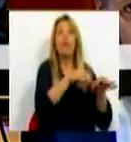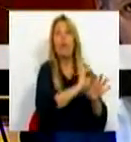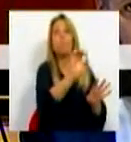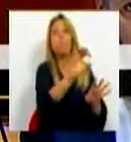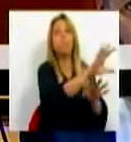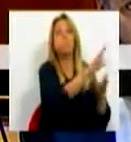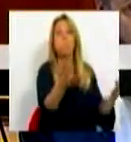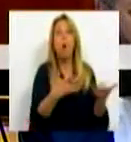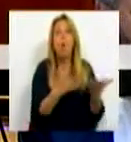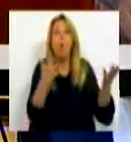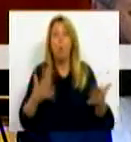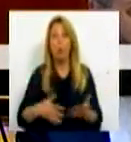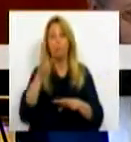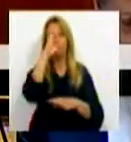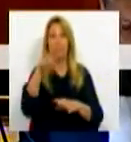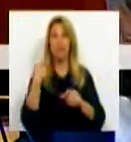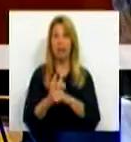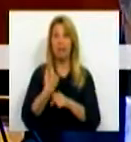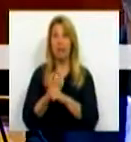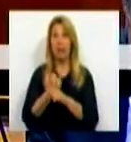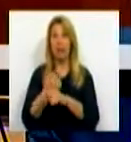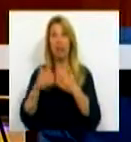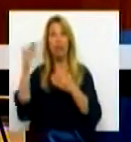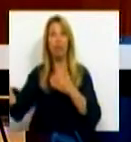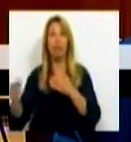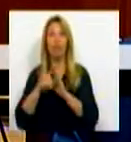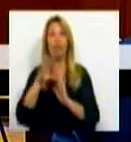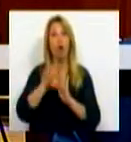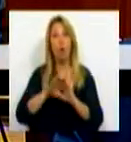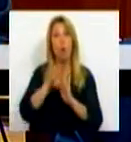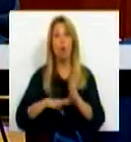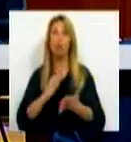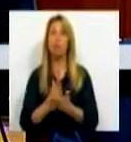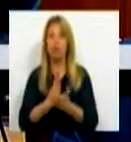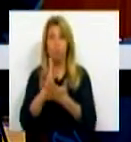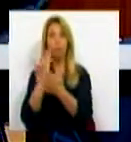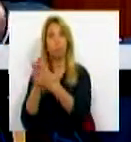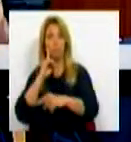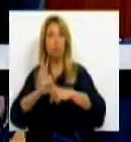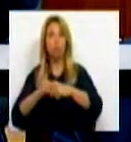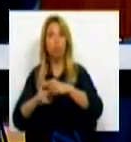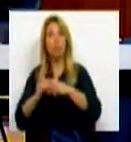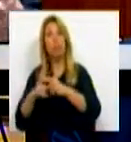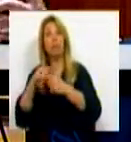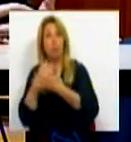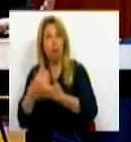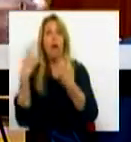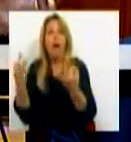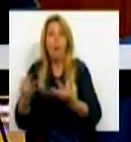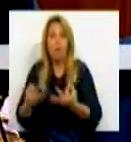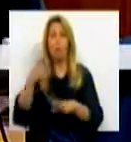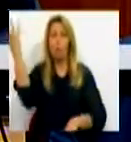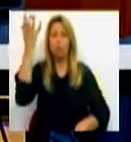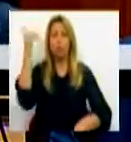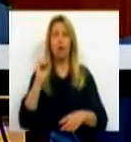Sabemos também que as atividades extracurriculares são um fator preditor do sucesso escolar, quer sejam elas culturais, quer sejam elas